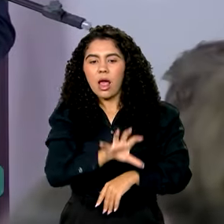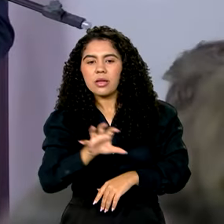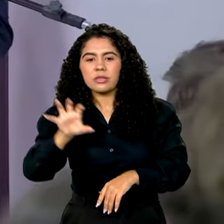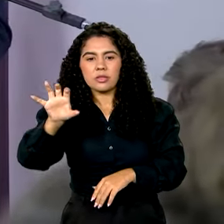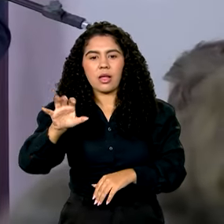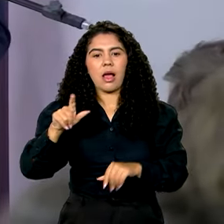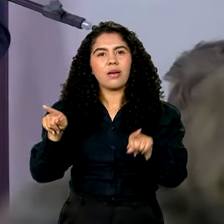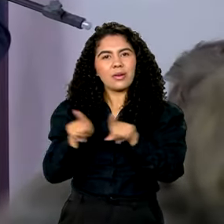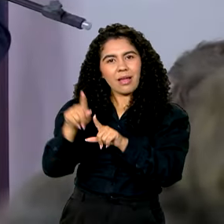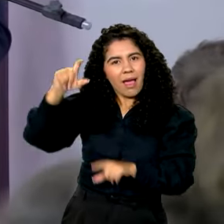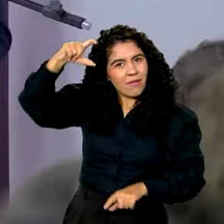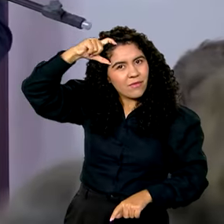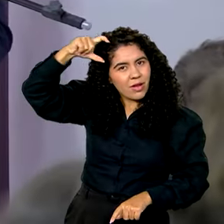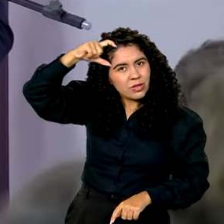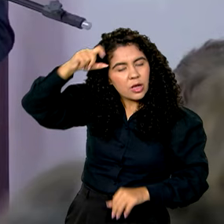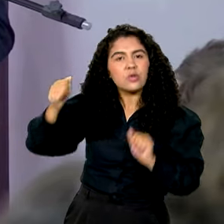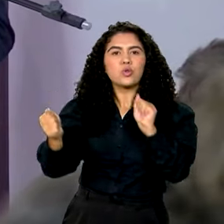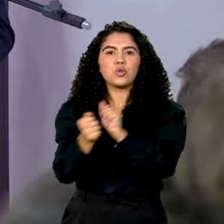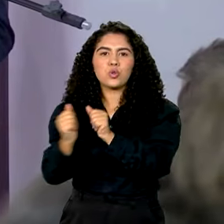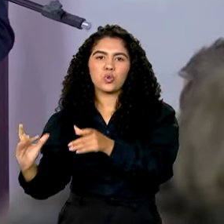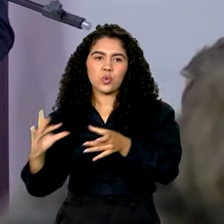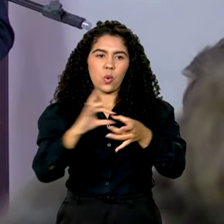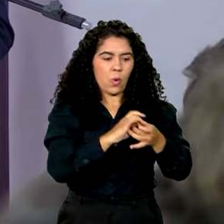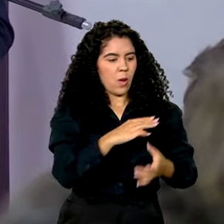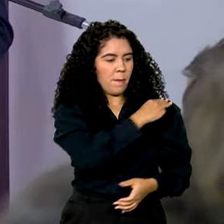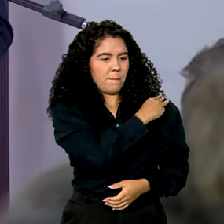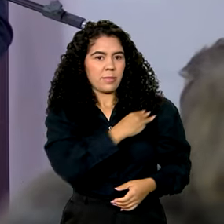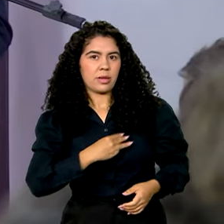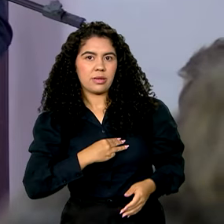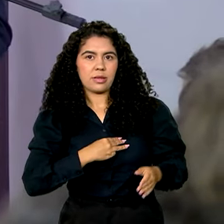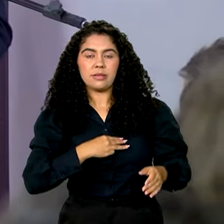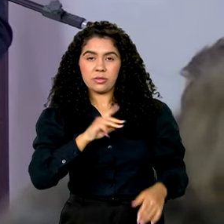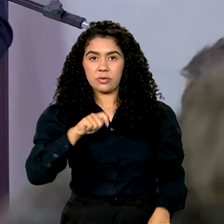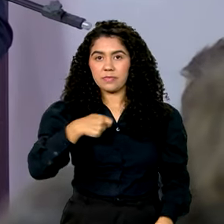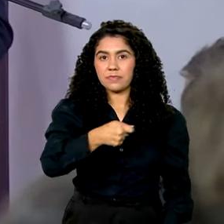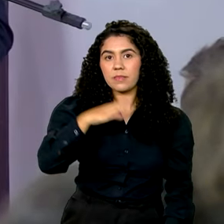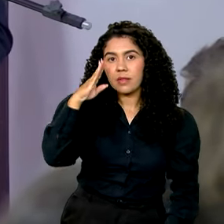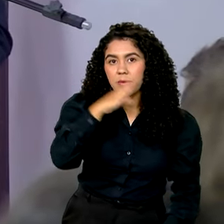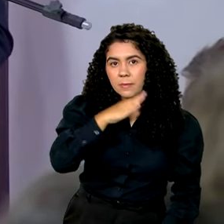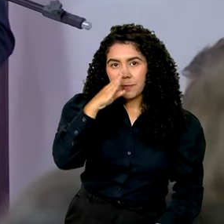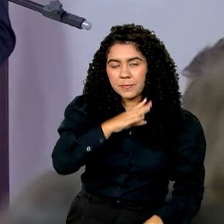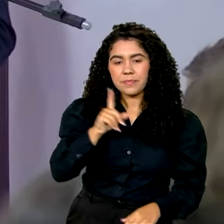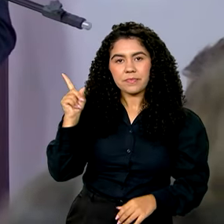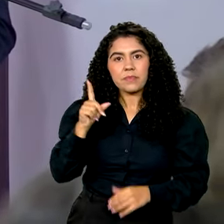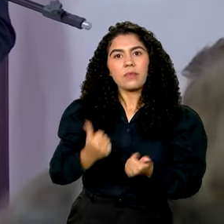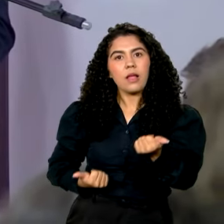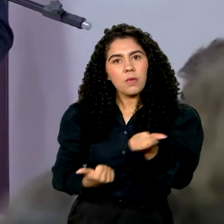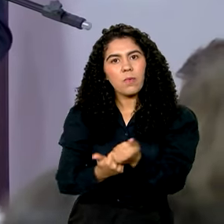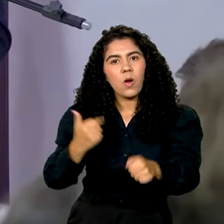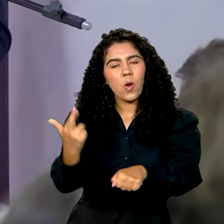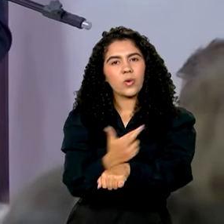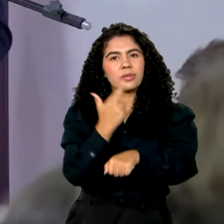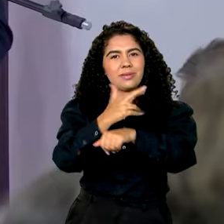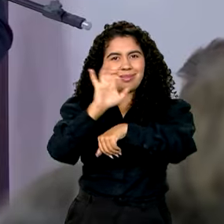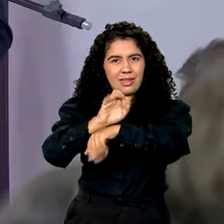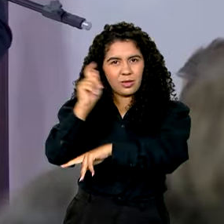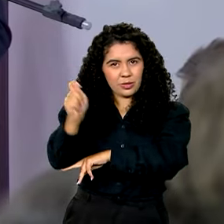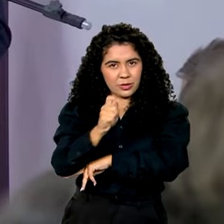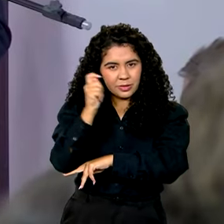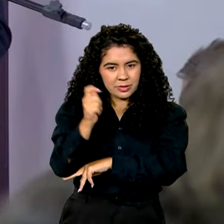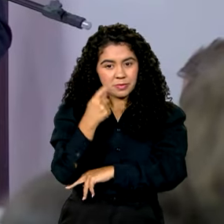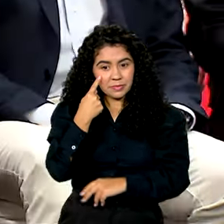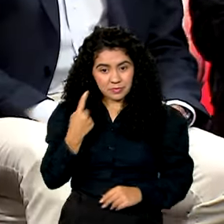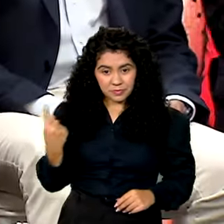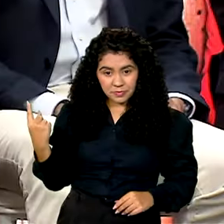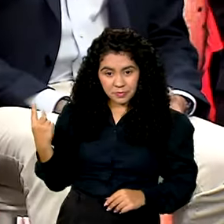ministro da Secretaria Extraordinária da Presidência da República, de apoio à reconstrução do Rio Grande do Sul, Paulo